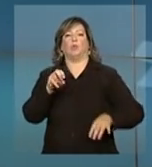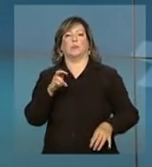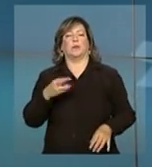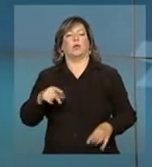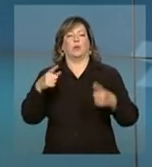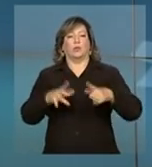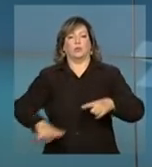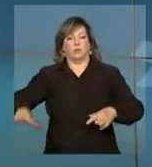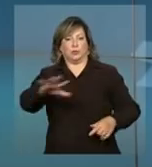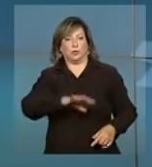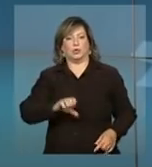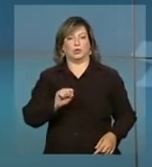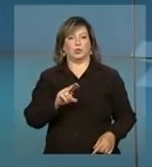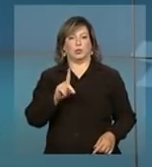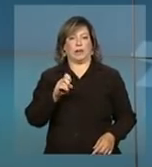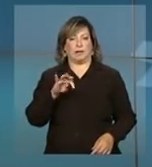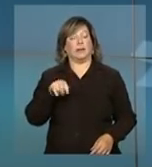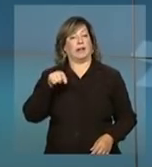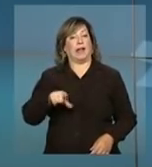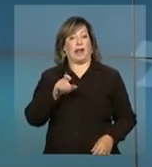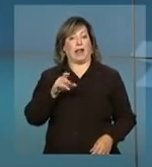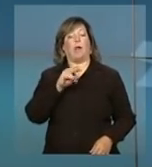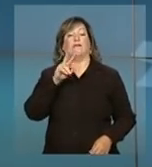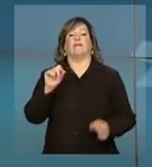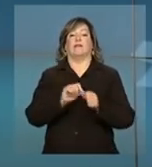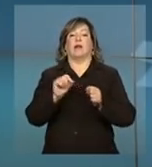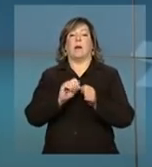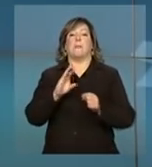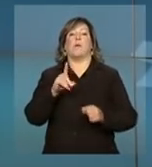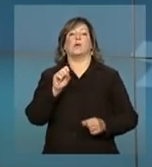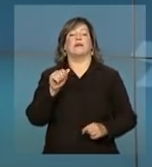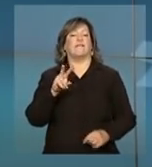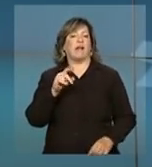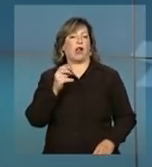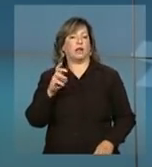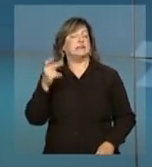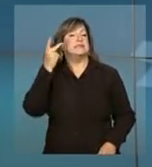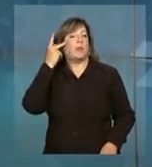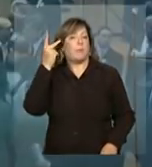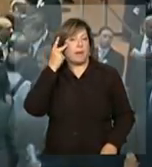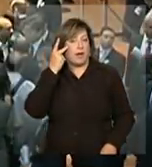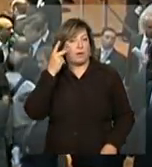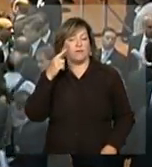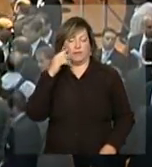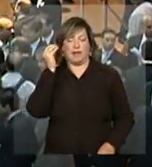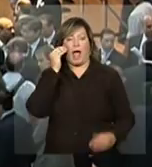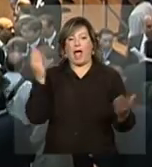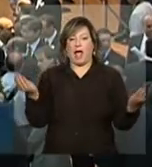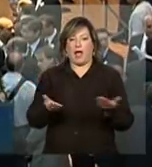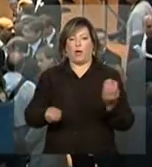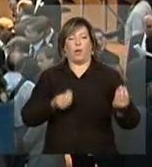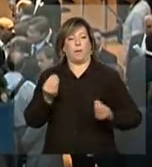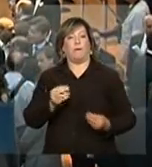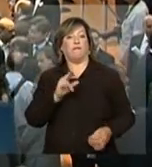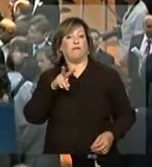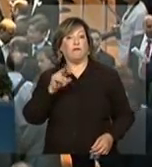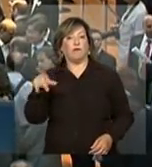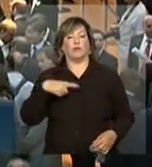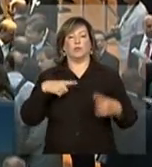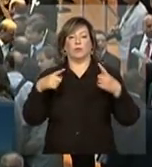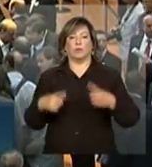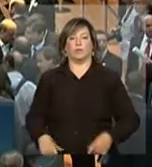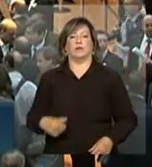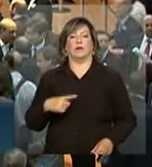na região sudeste. O leilão será feito na Bolsa de Valores de São Paulo. Vamos acompanhar imagens ao vivo da